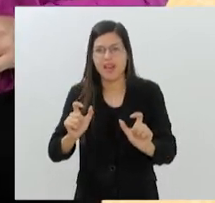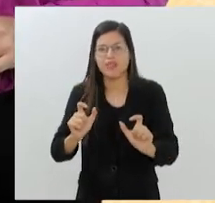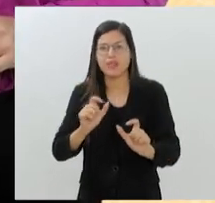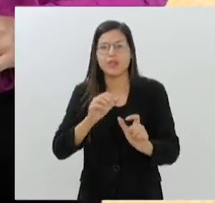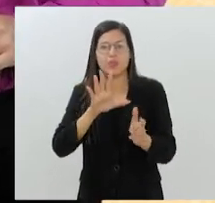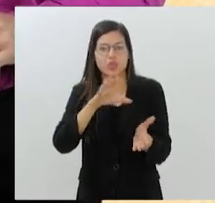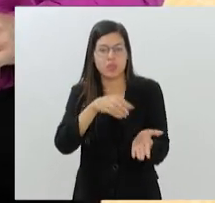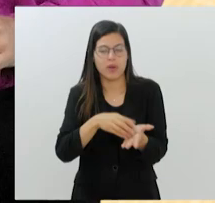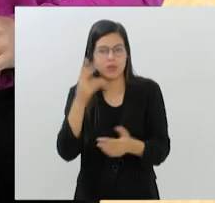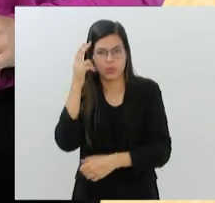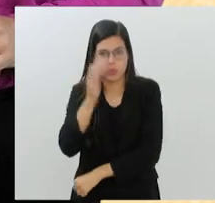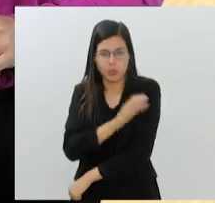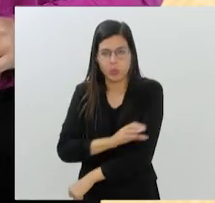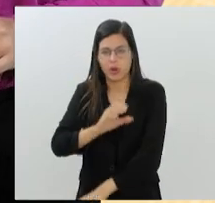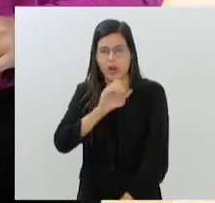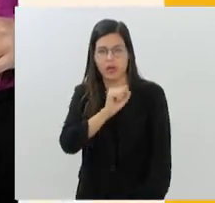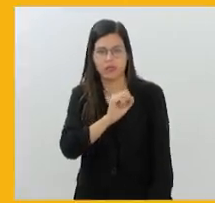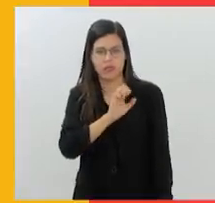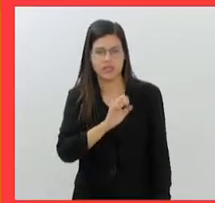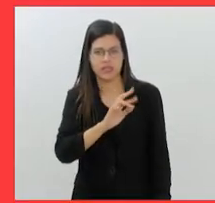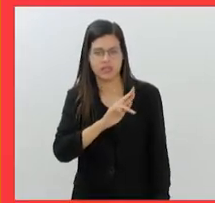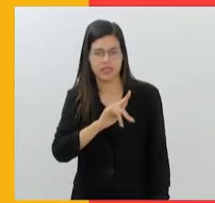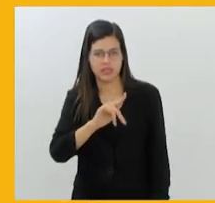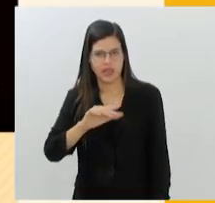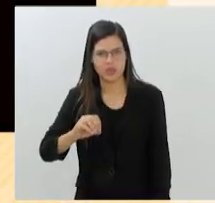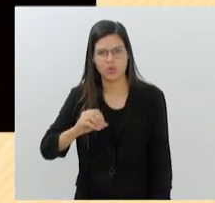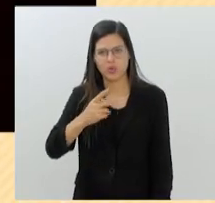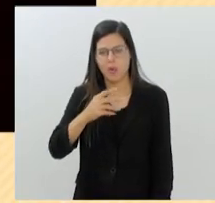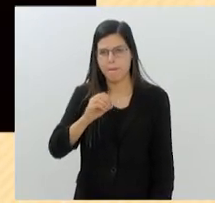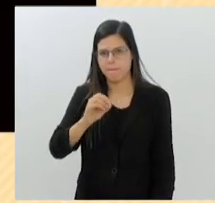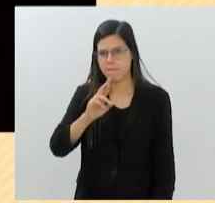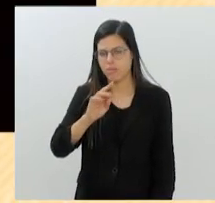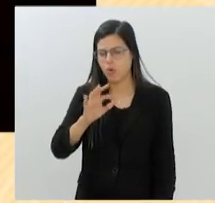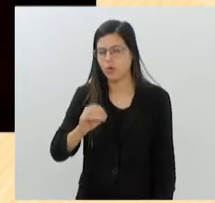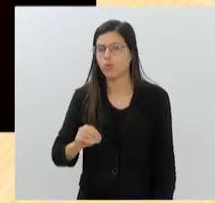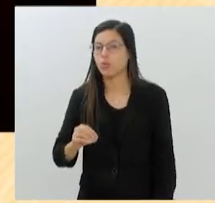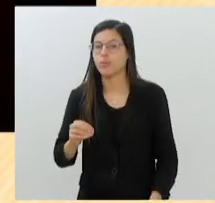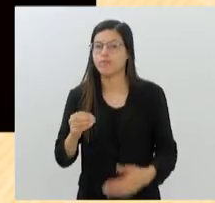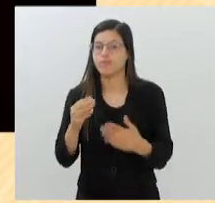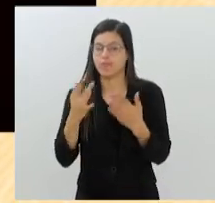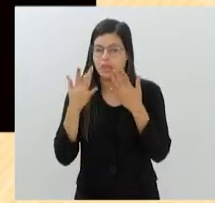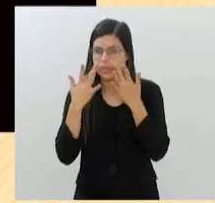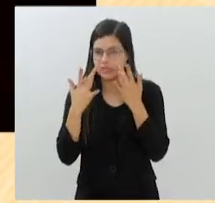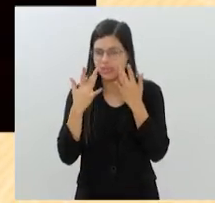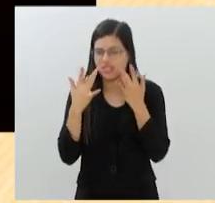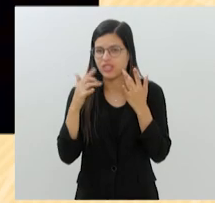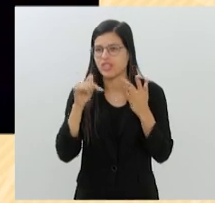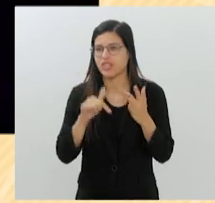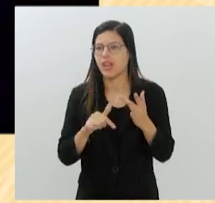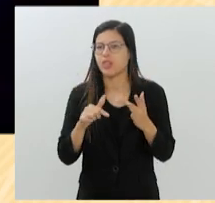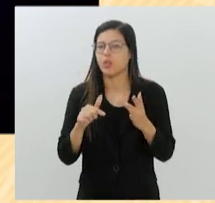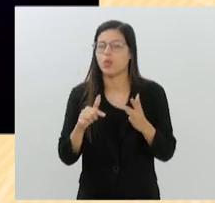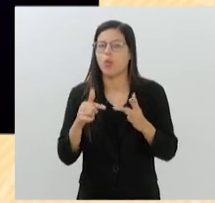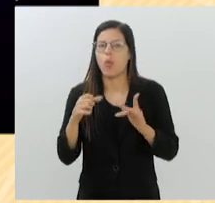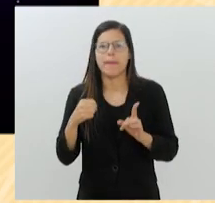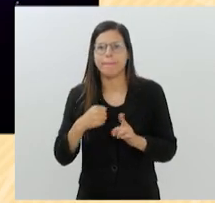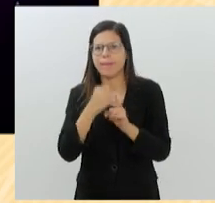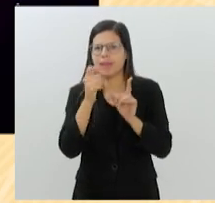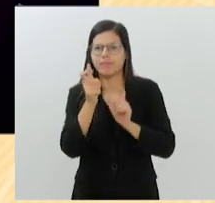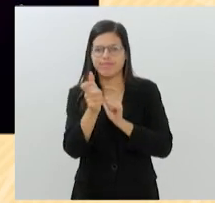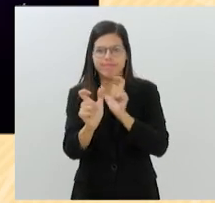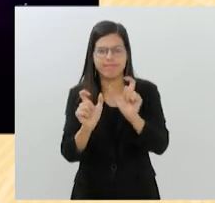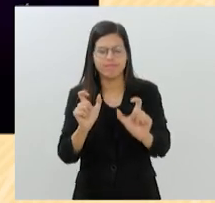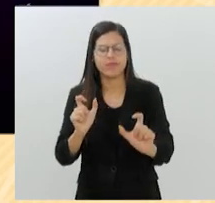Municipal Sérgio Porto, no Humaitá. Na peça, Cecília aborda desde os impactos das palavras no mundo